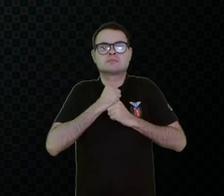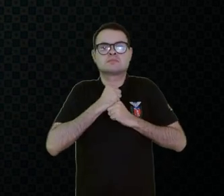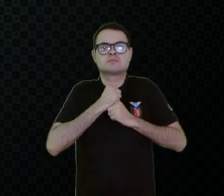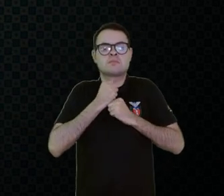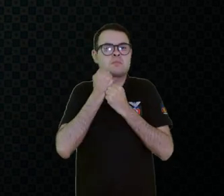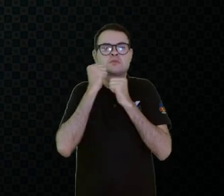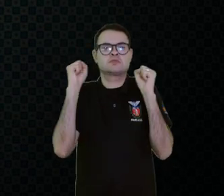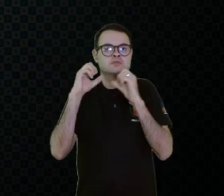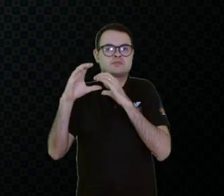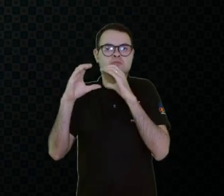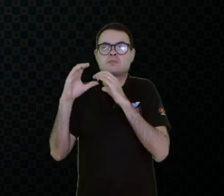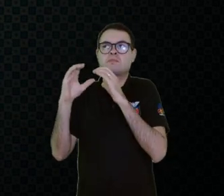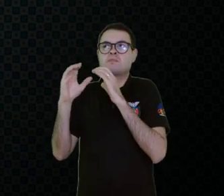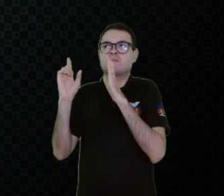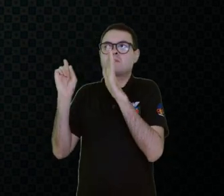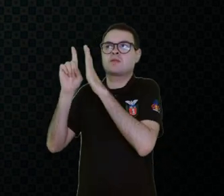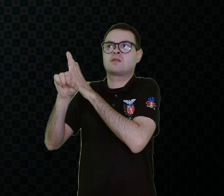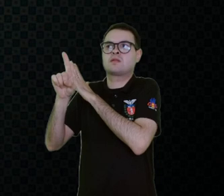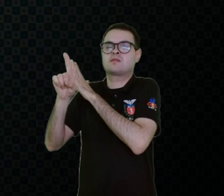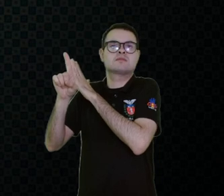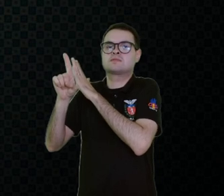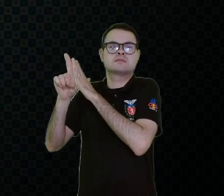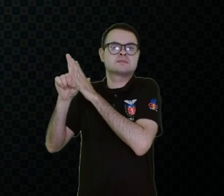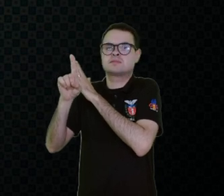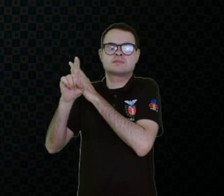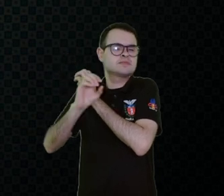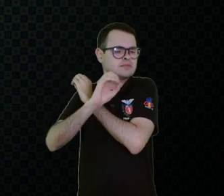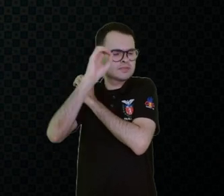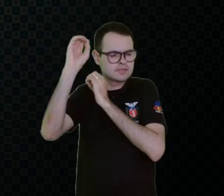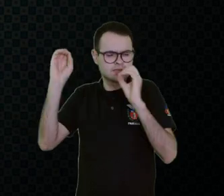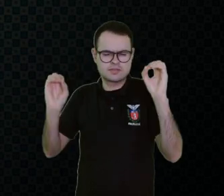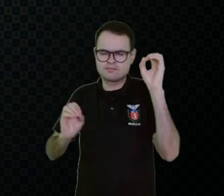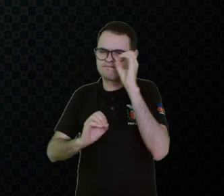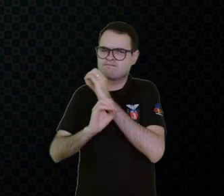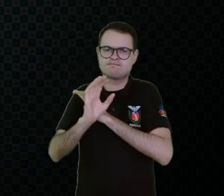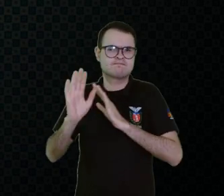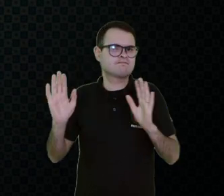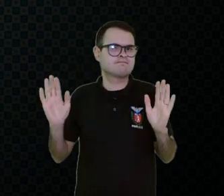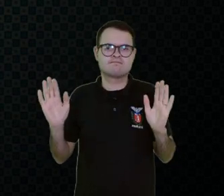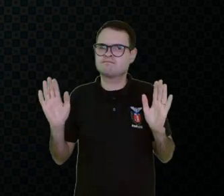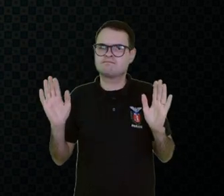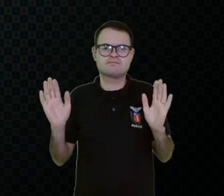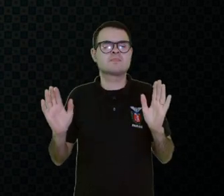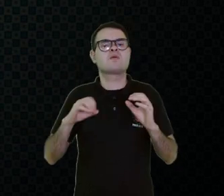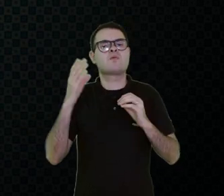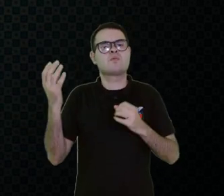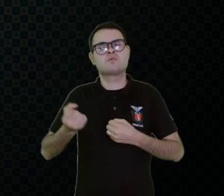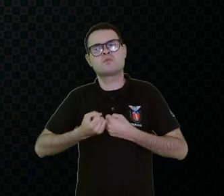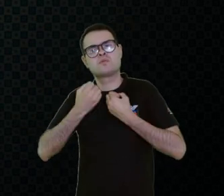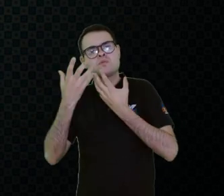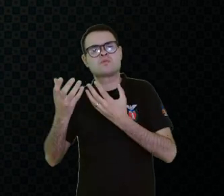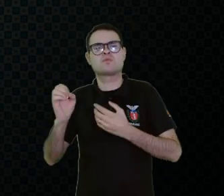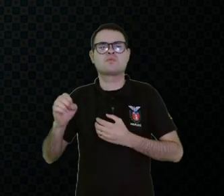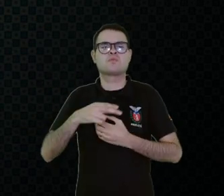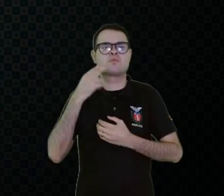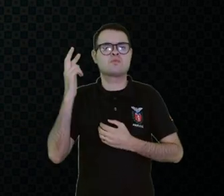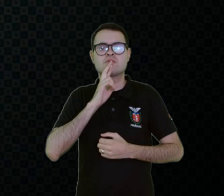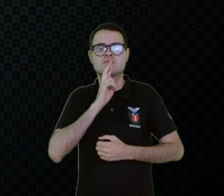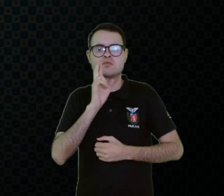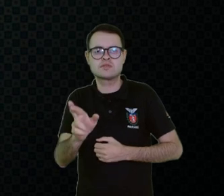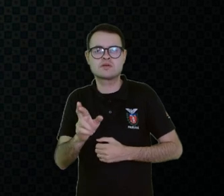Não poder fazer perguntas, comentários? Contar alguma coisa que aconteceu? Até responder